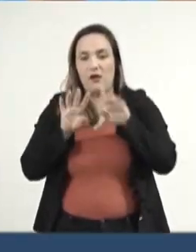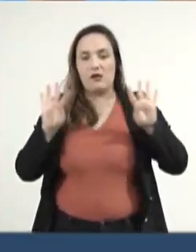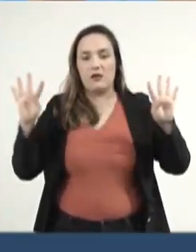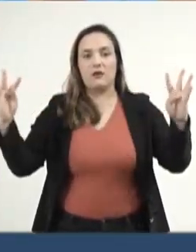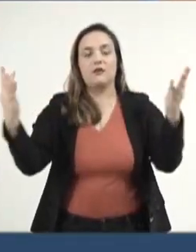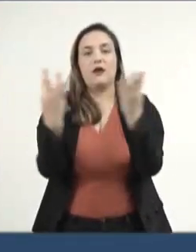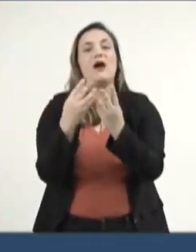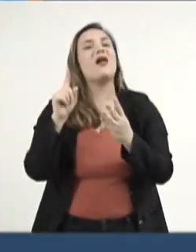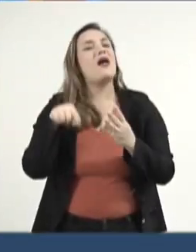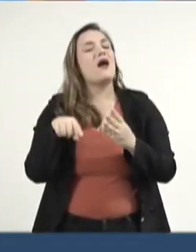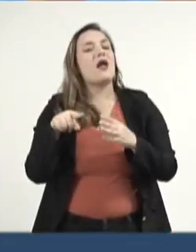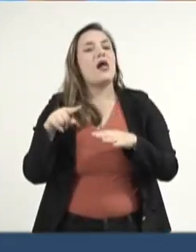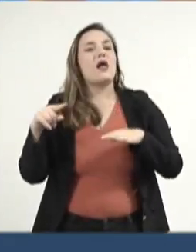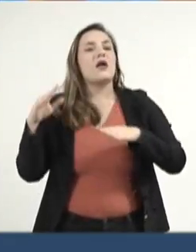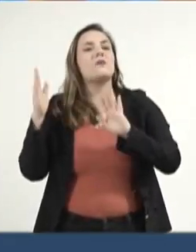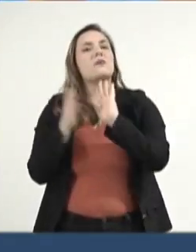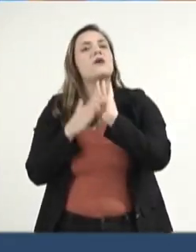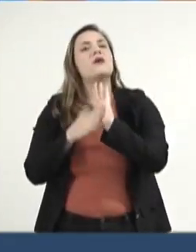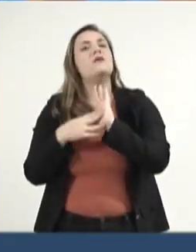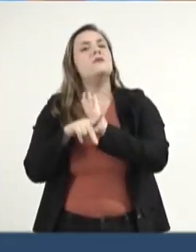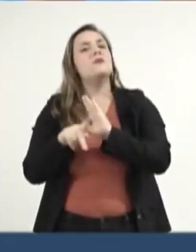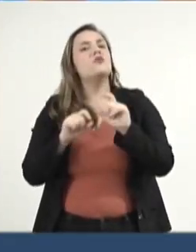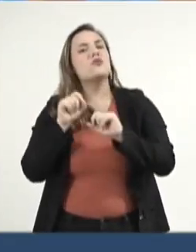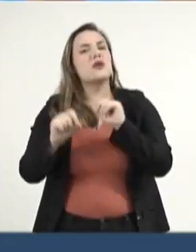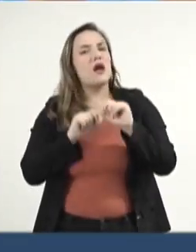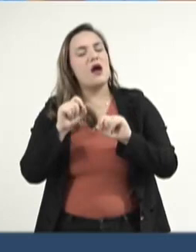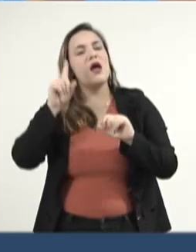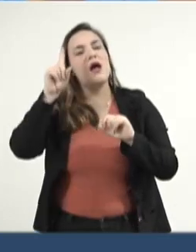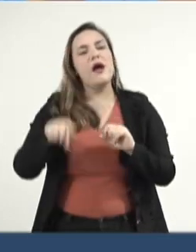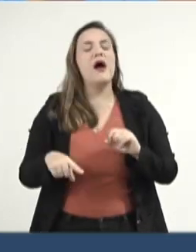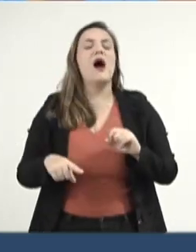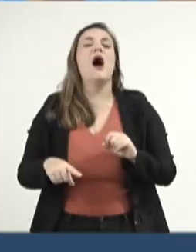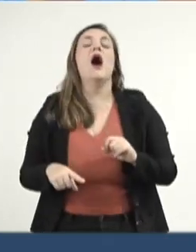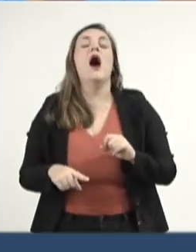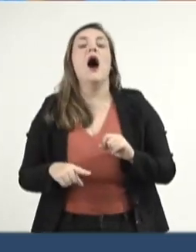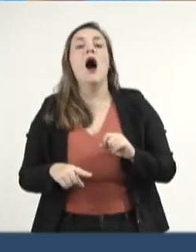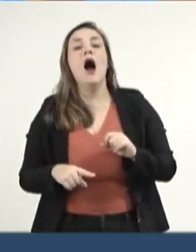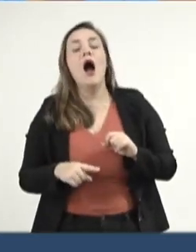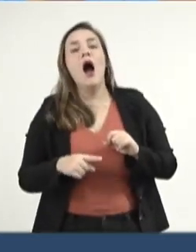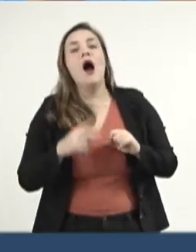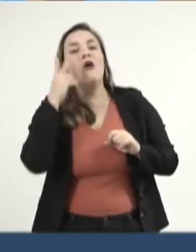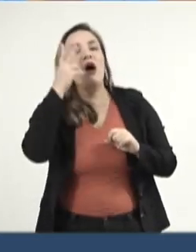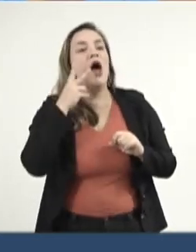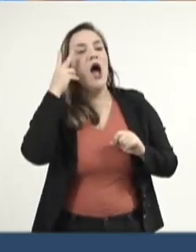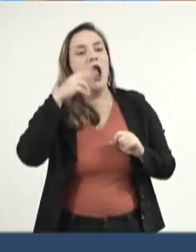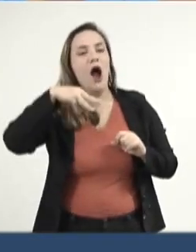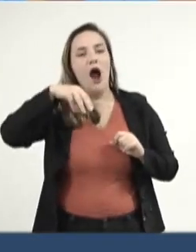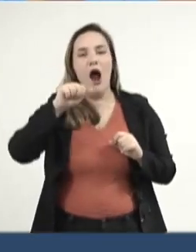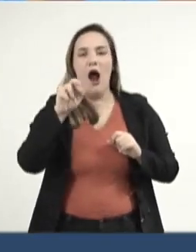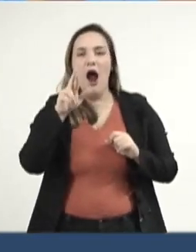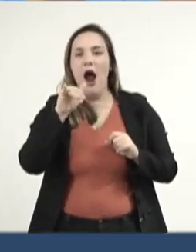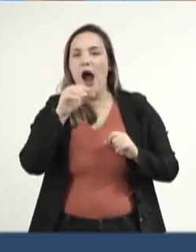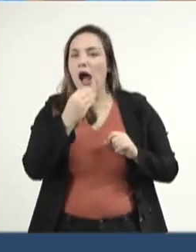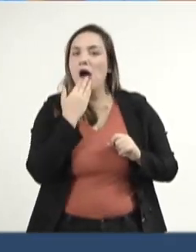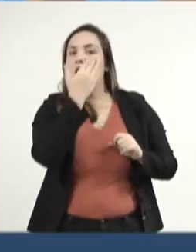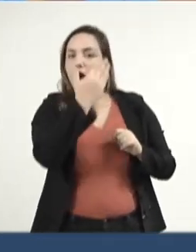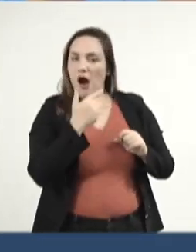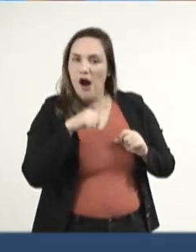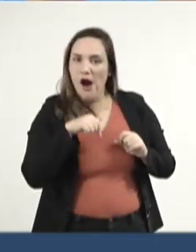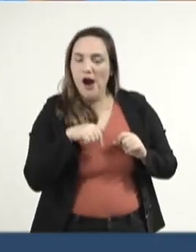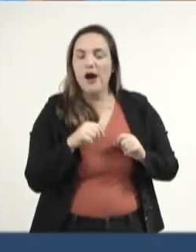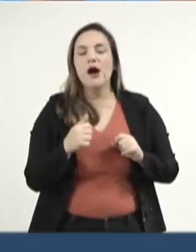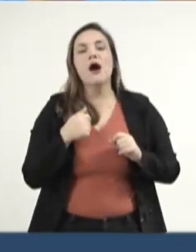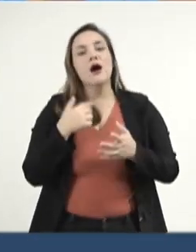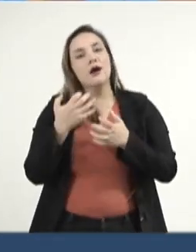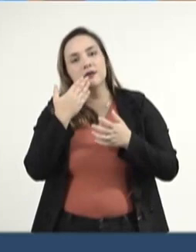A proposta em questão visa atender a solicitação encaminhada ao nosso gabinete parlamentar pelo vereador Mário Nogueira. Gostaria